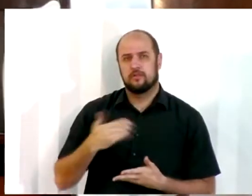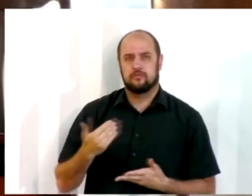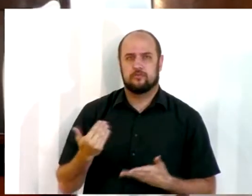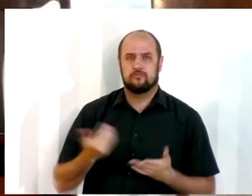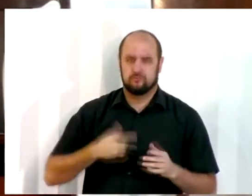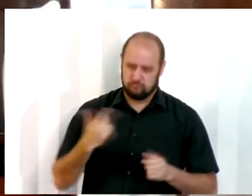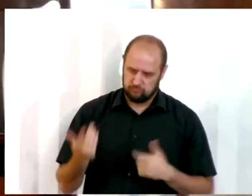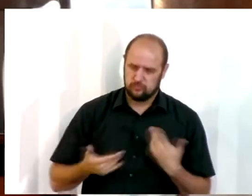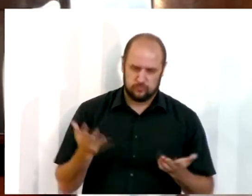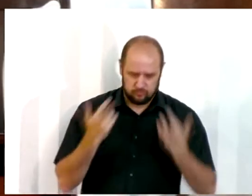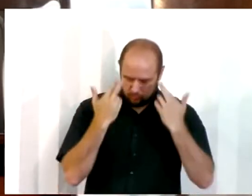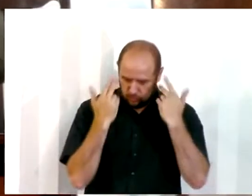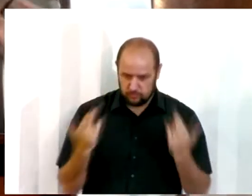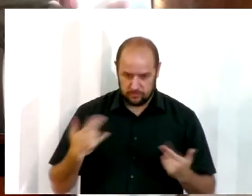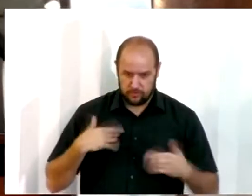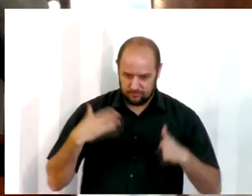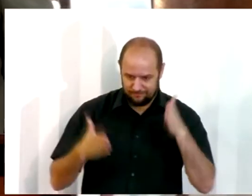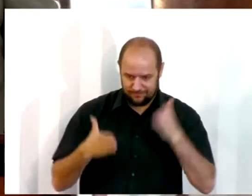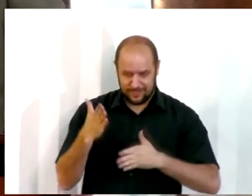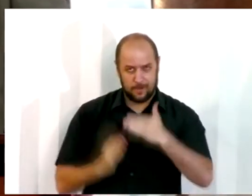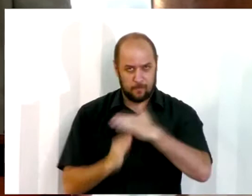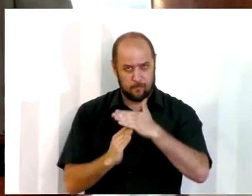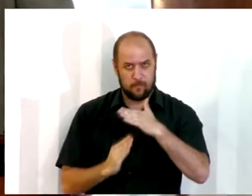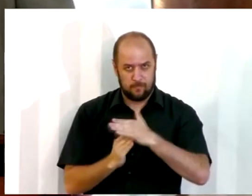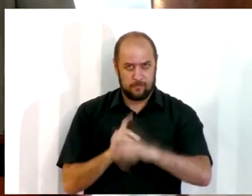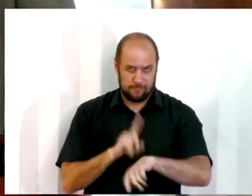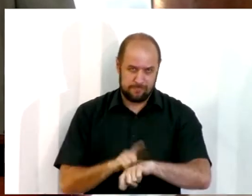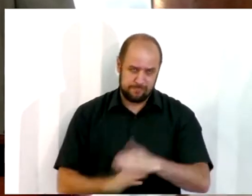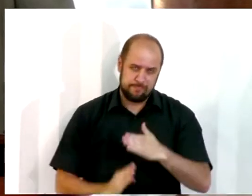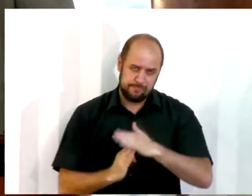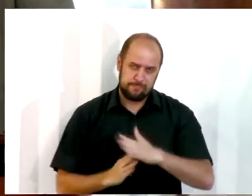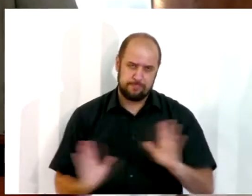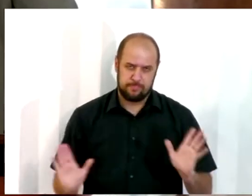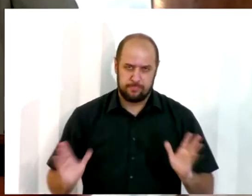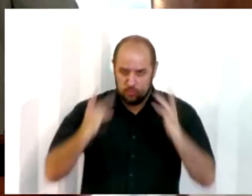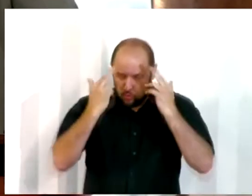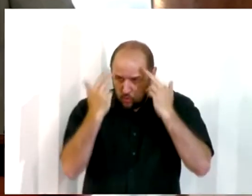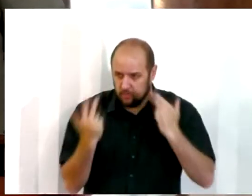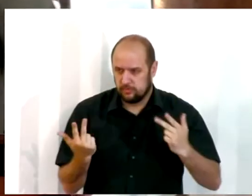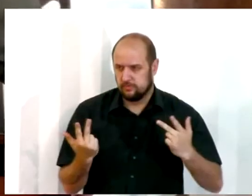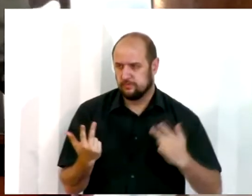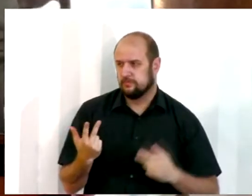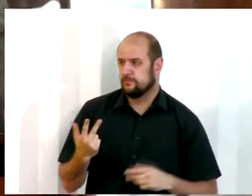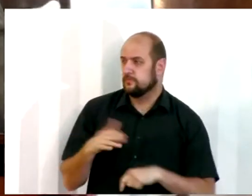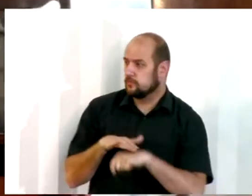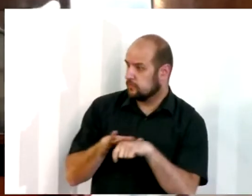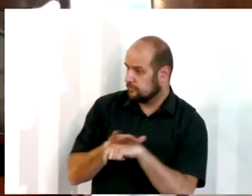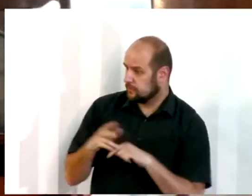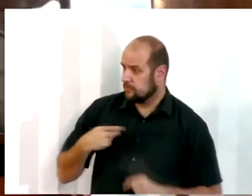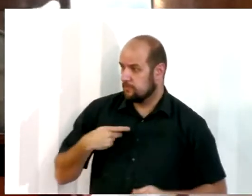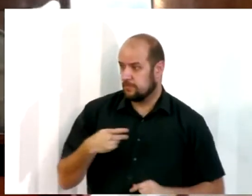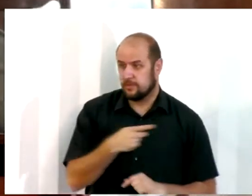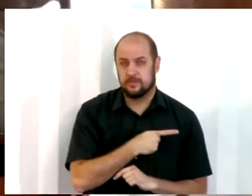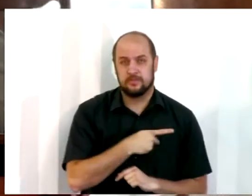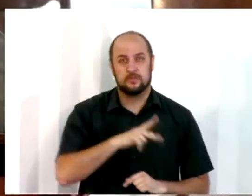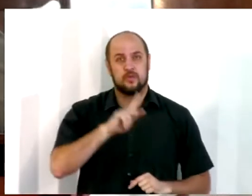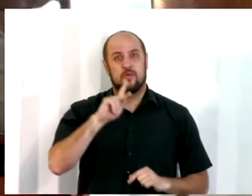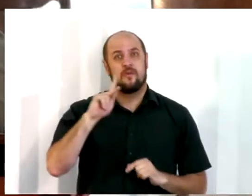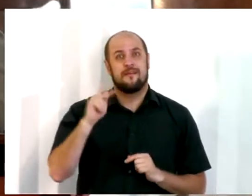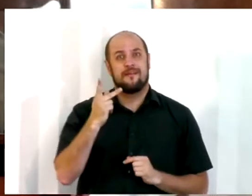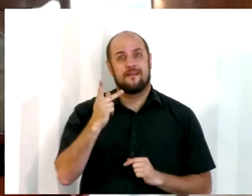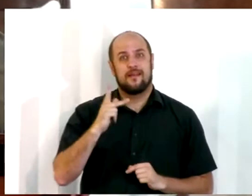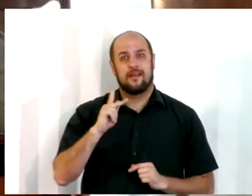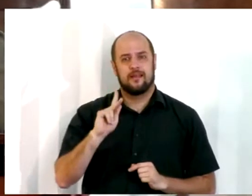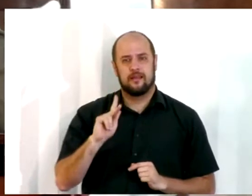temos de reter informação. Há um tempo limite em cada um de nós. Mas se você conversar com o reverendo Henrique, lá na África, quando ele